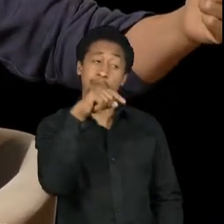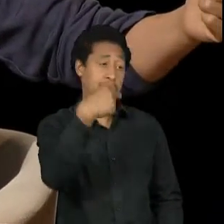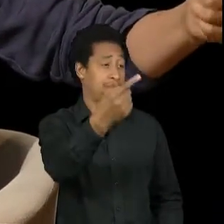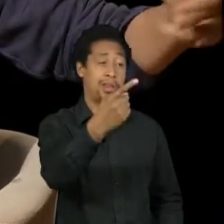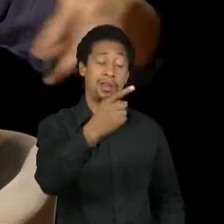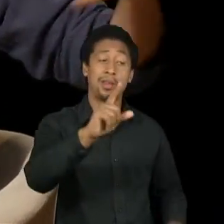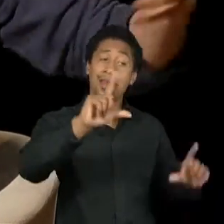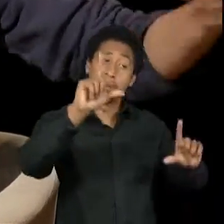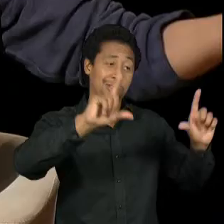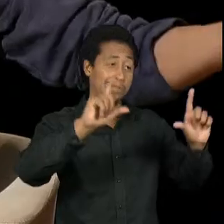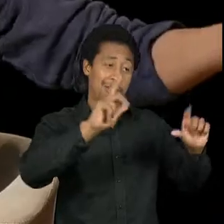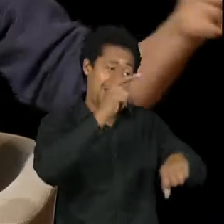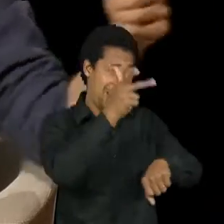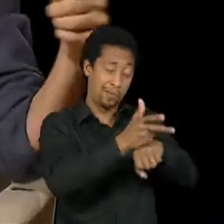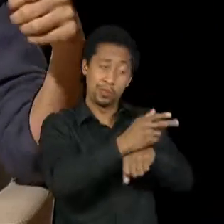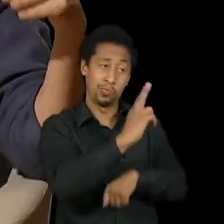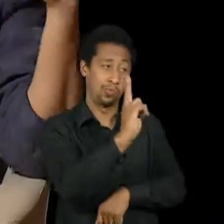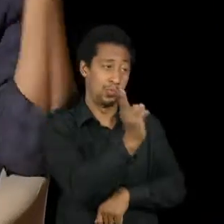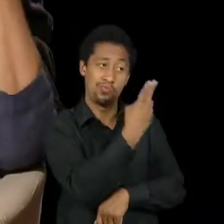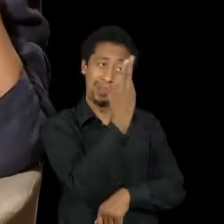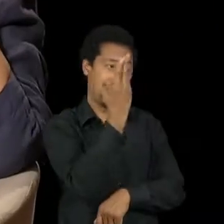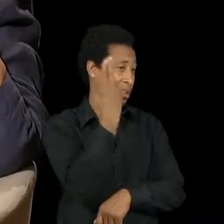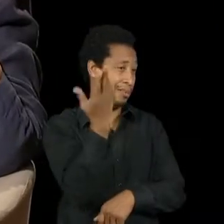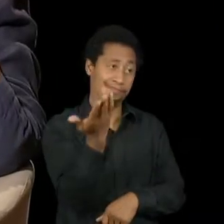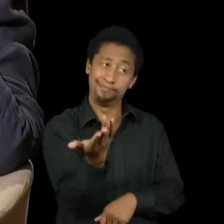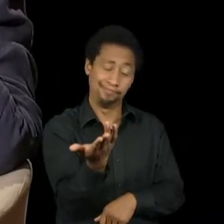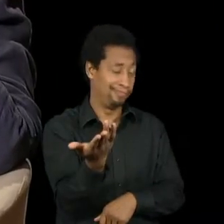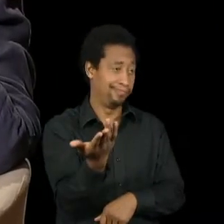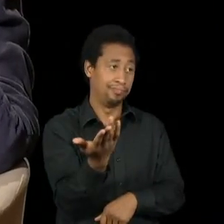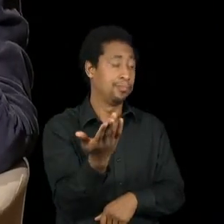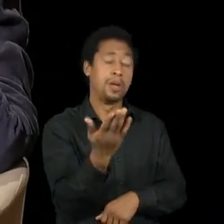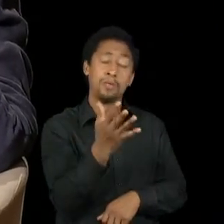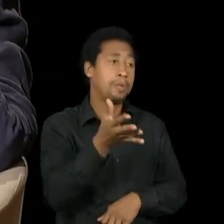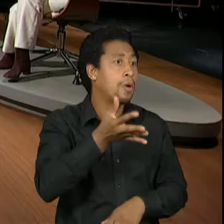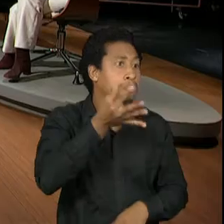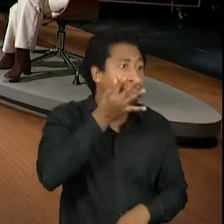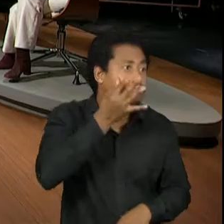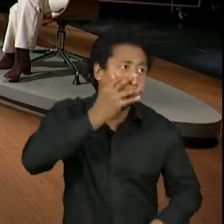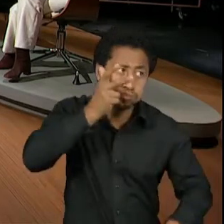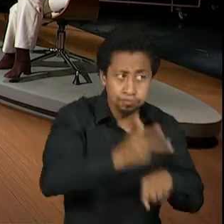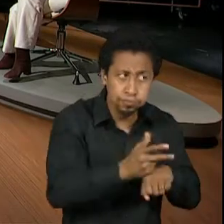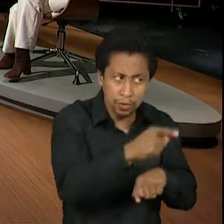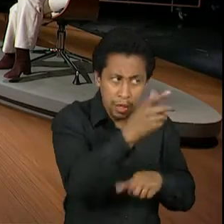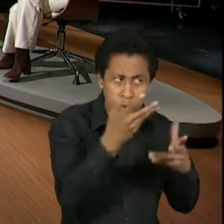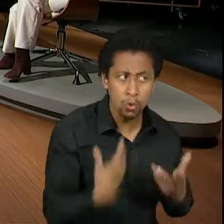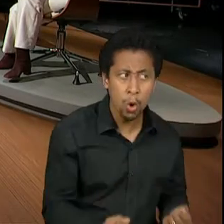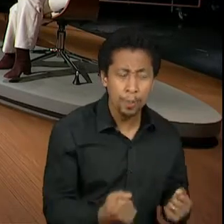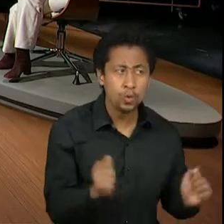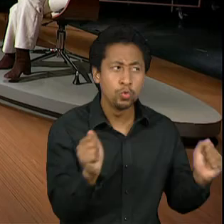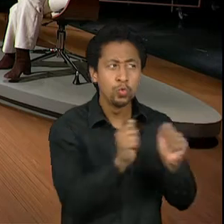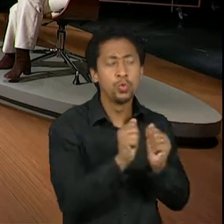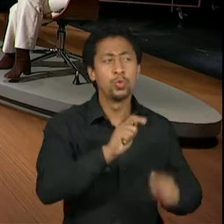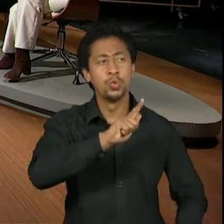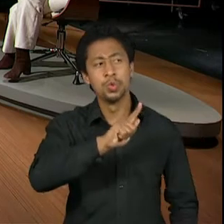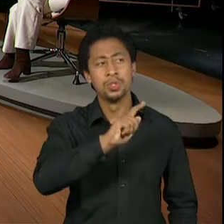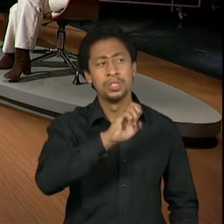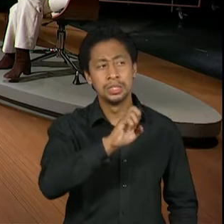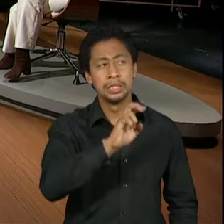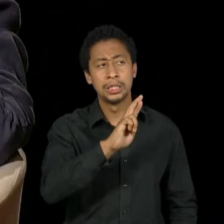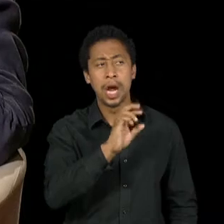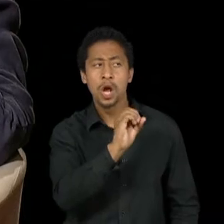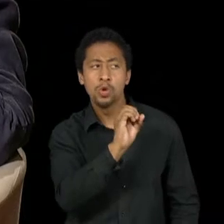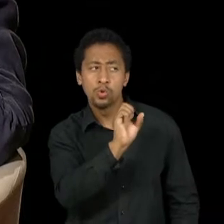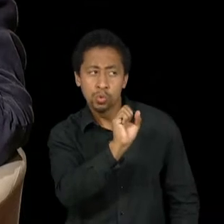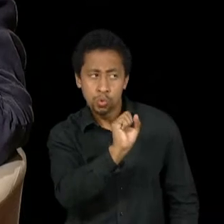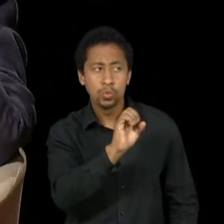fazia. Não vamos gravar aquilo. Nós vamos entrar ao vivo. Você topa com o Gerson? Era um grupo de quatro. Falei, claro.